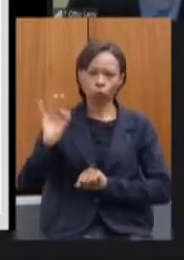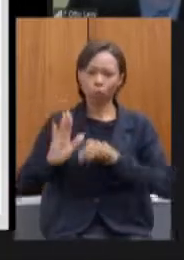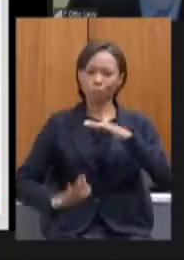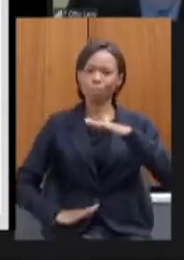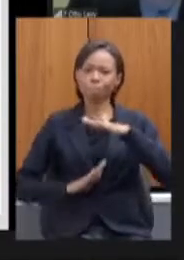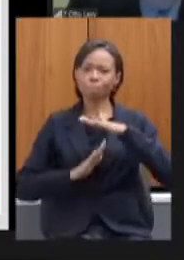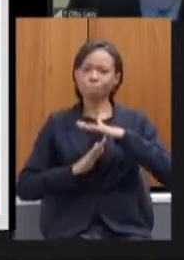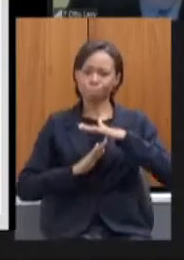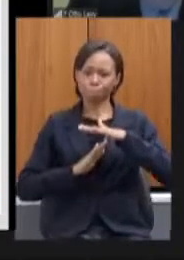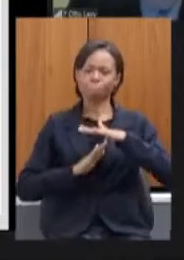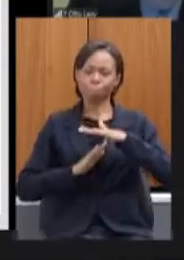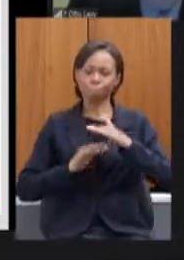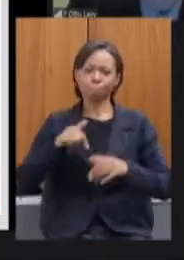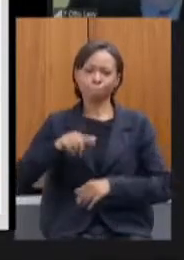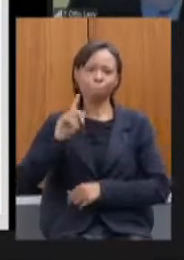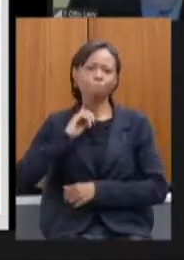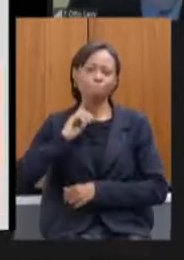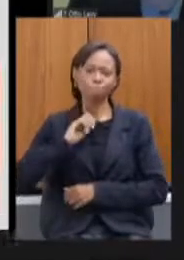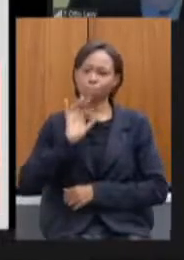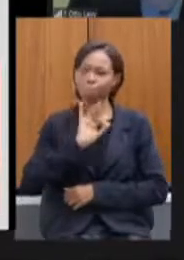próximo por favor